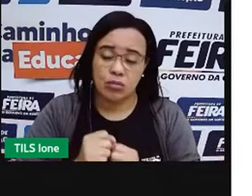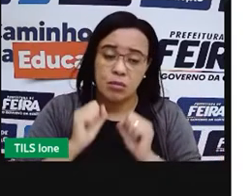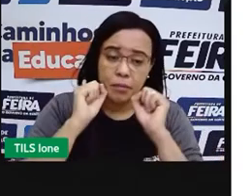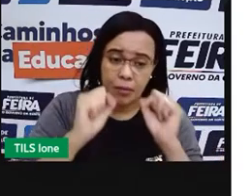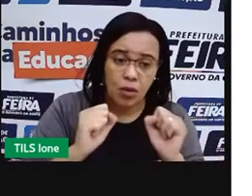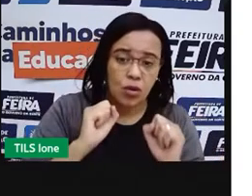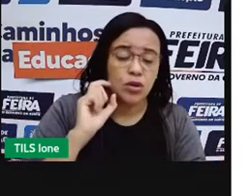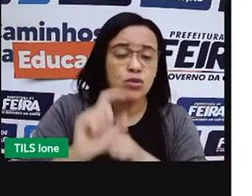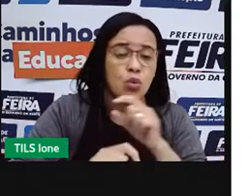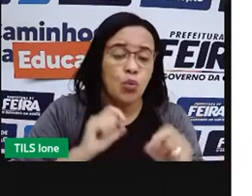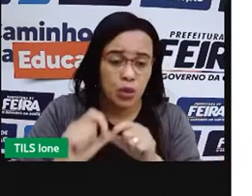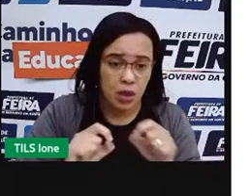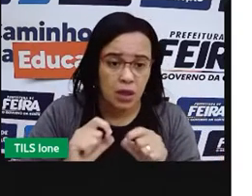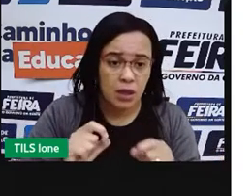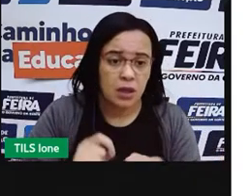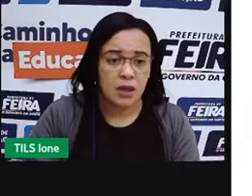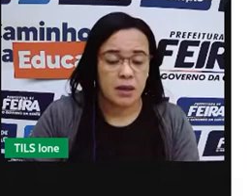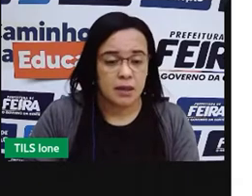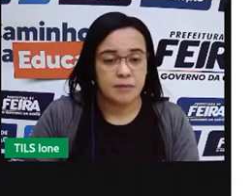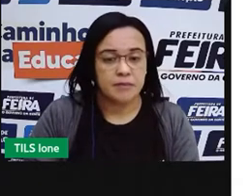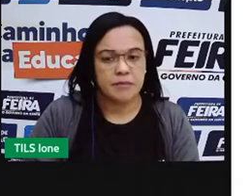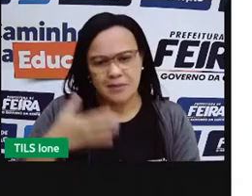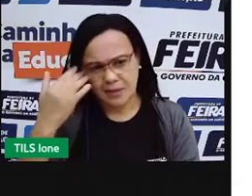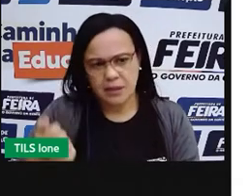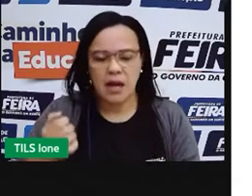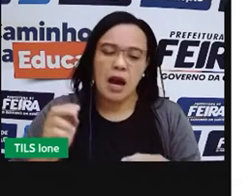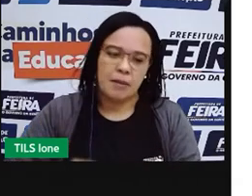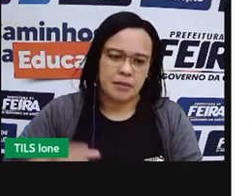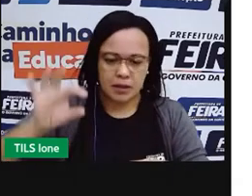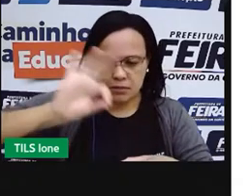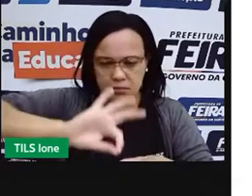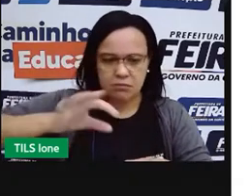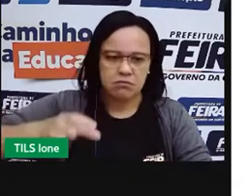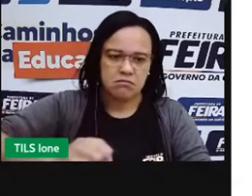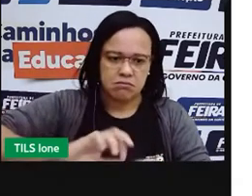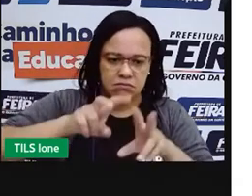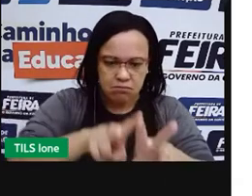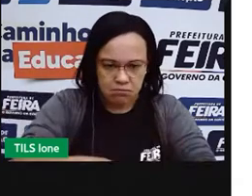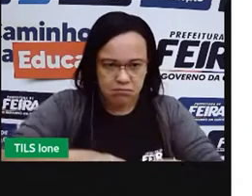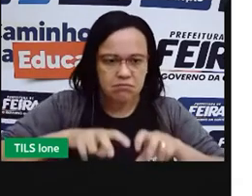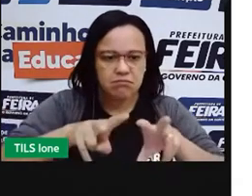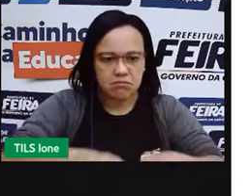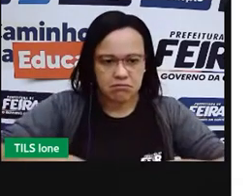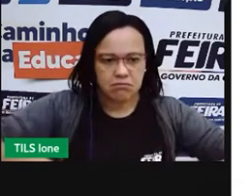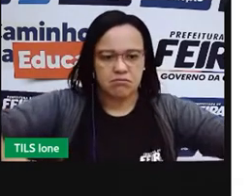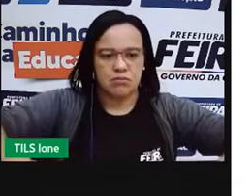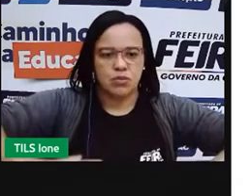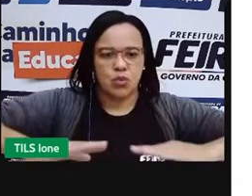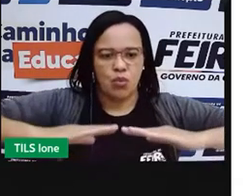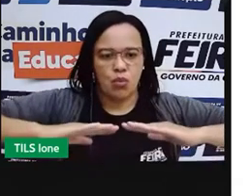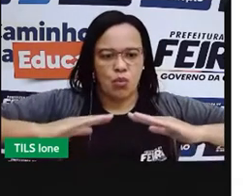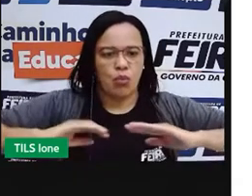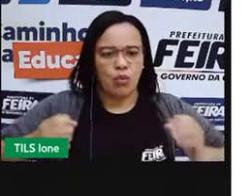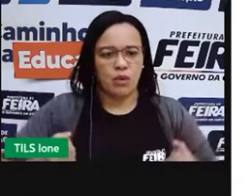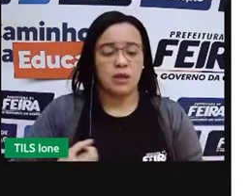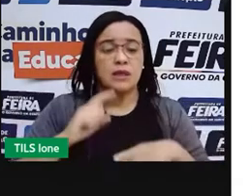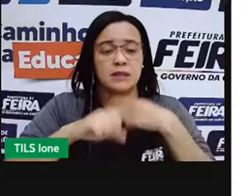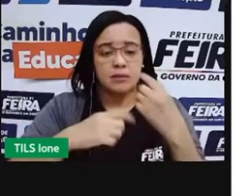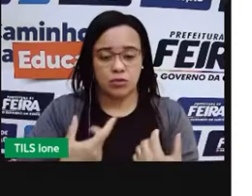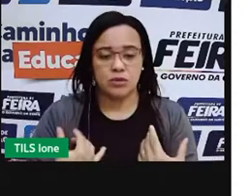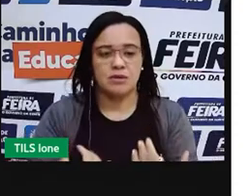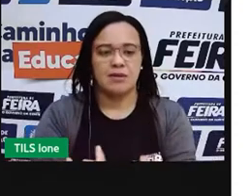a gente plante, né? A gente possa plantar e ter ali alimentos com frutas e orgulhas,